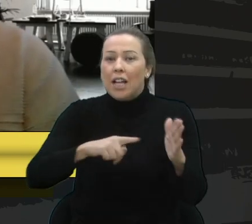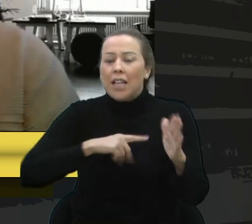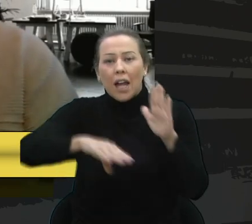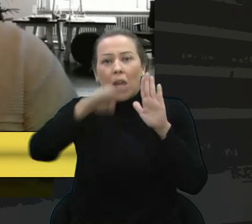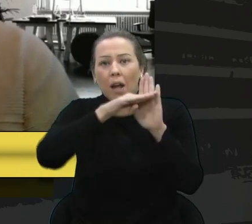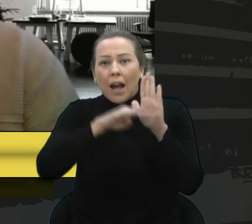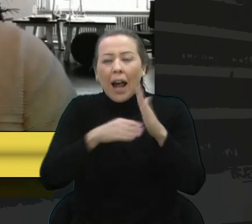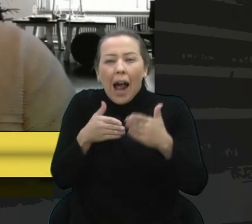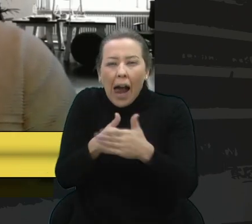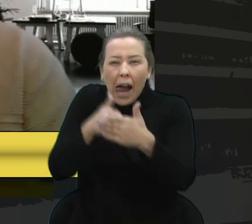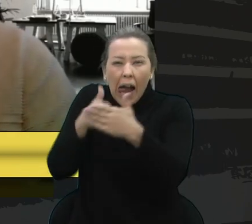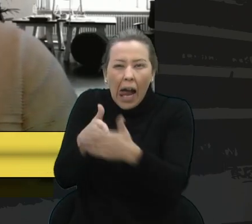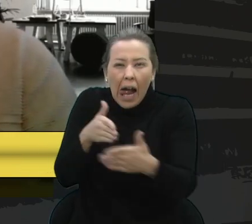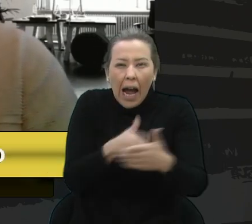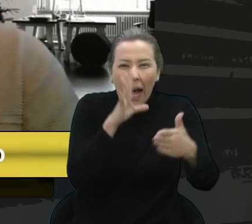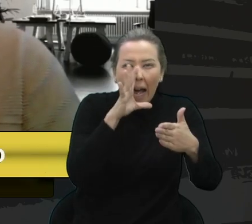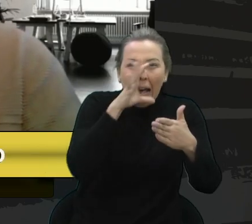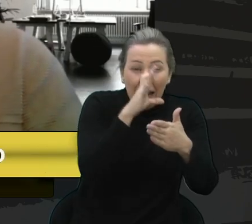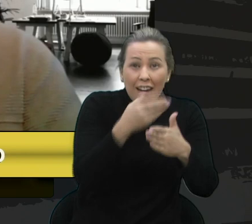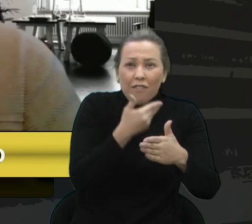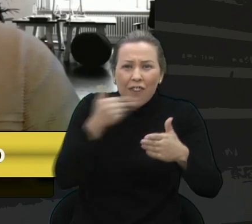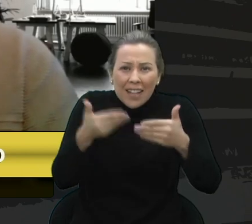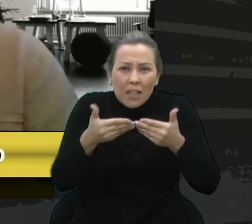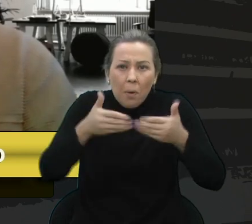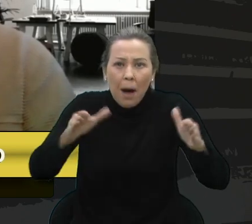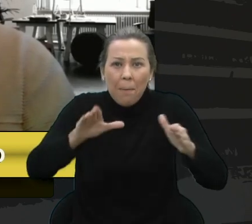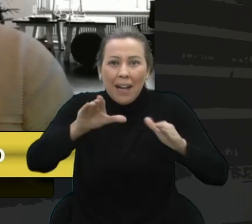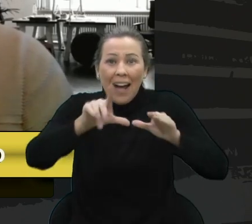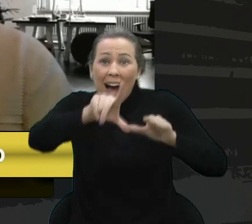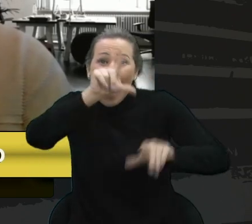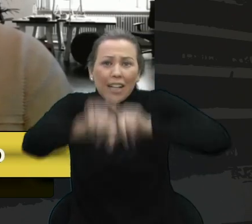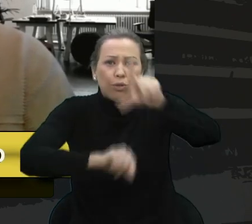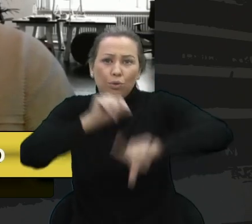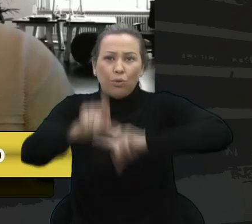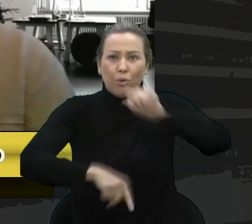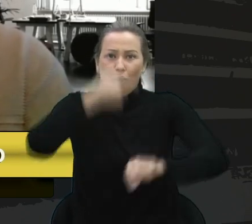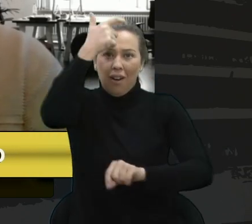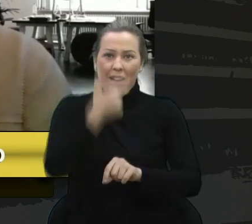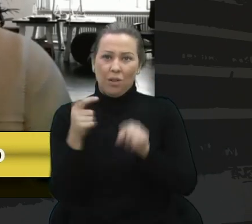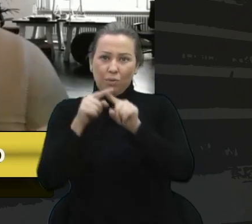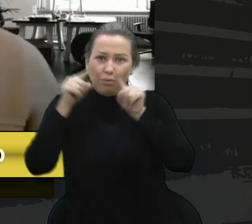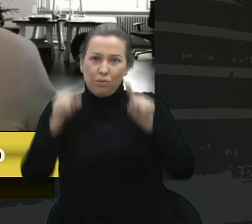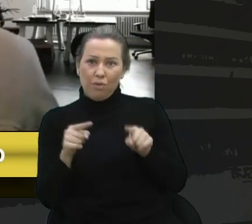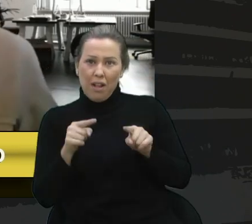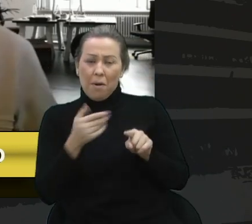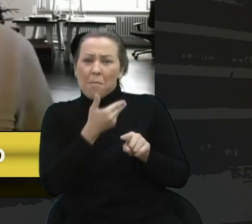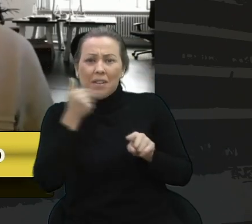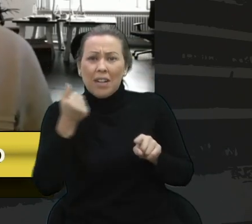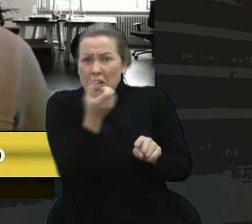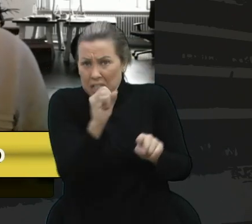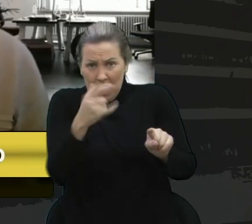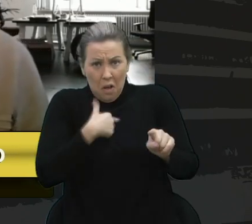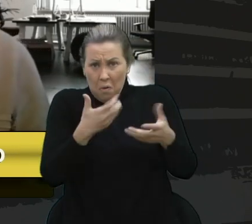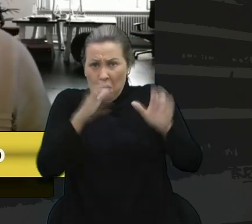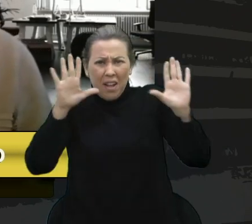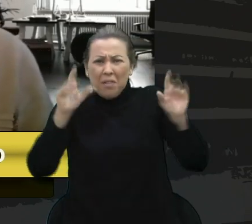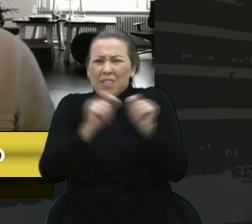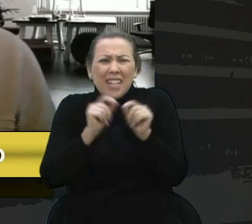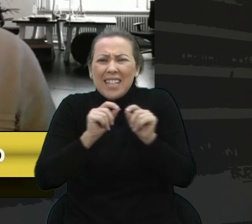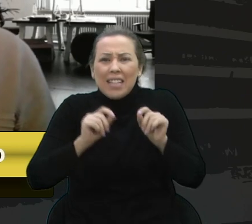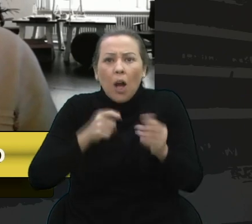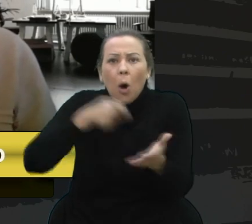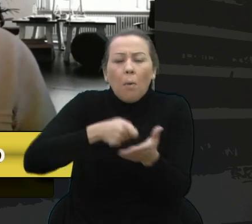obstáculos em vez de facilitar e que fosse ao contrário a forma que, na verdade, quem quisesse